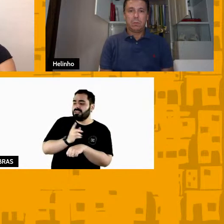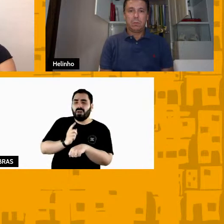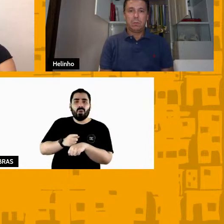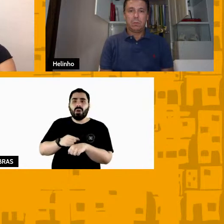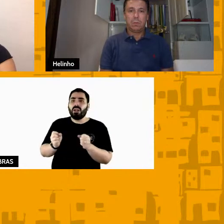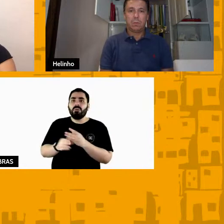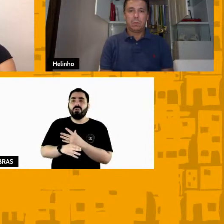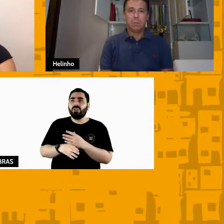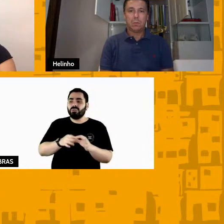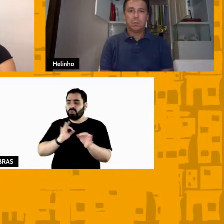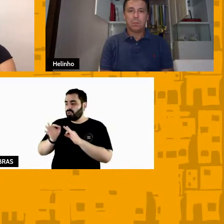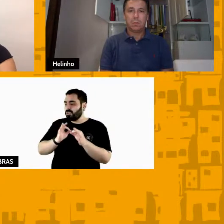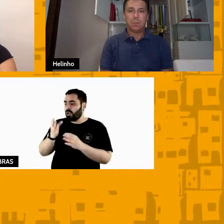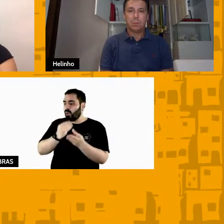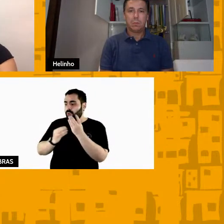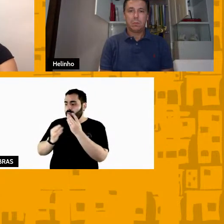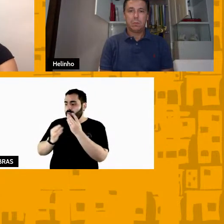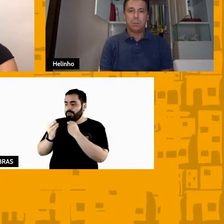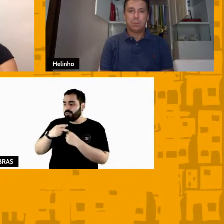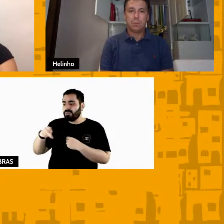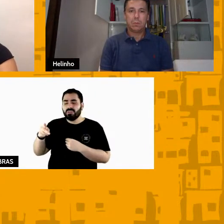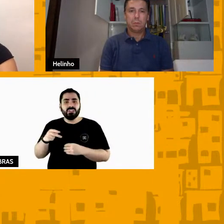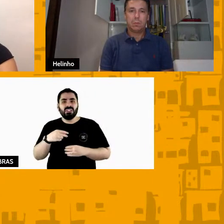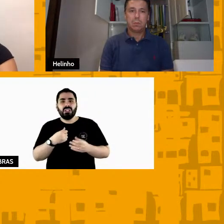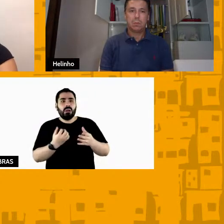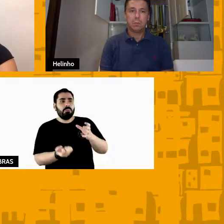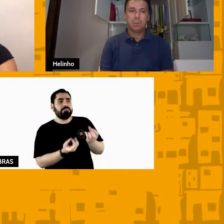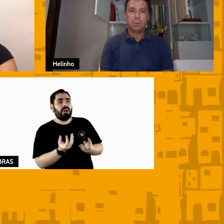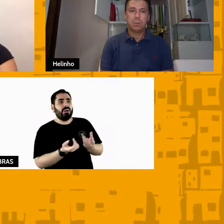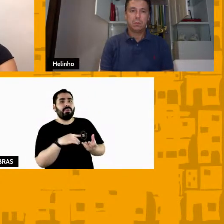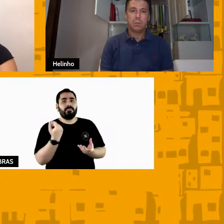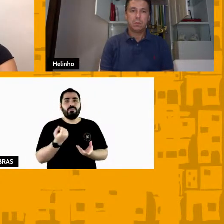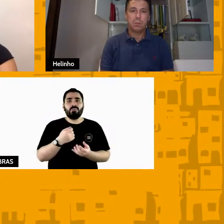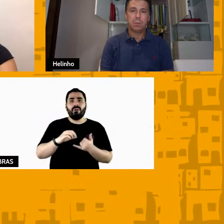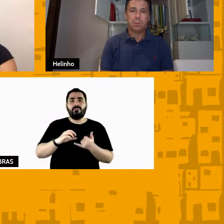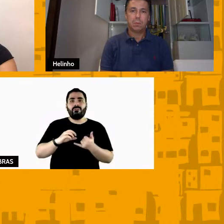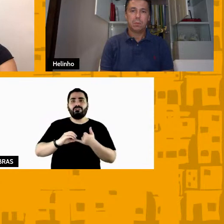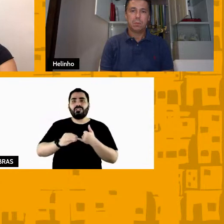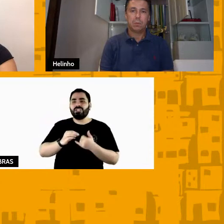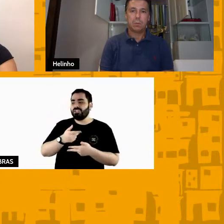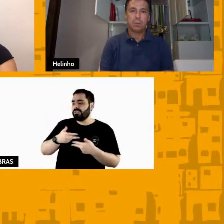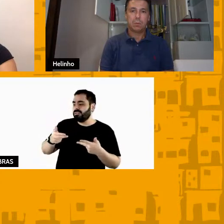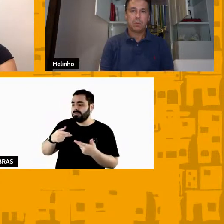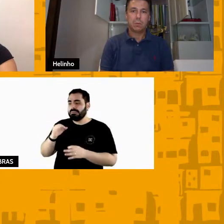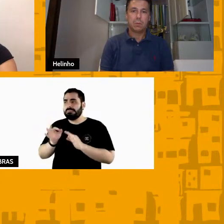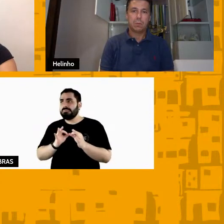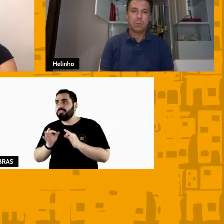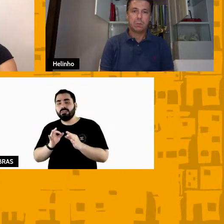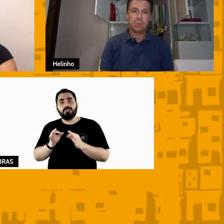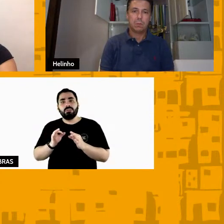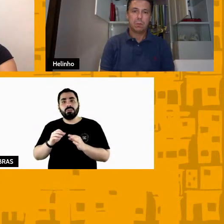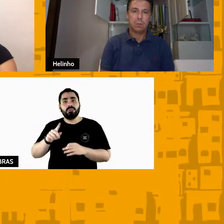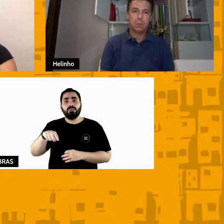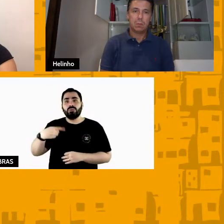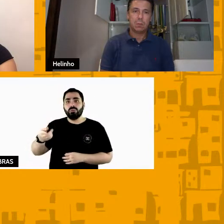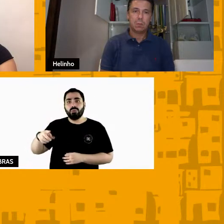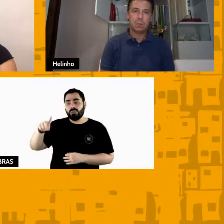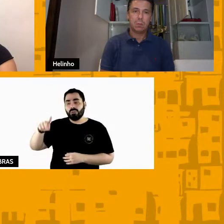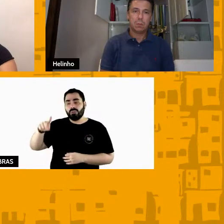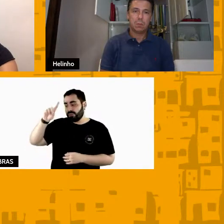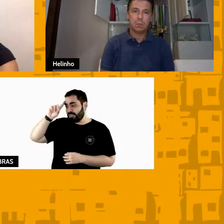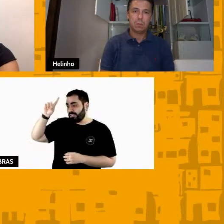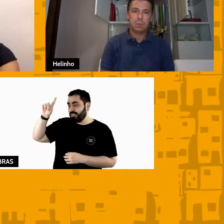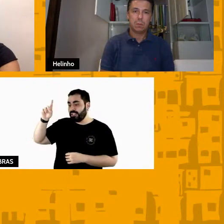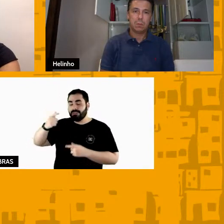estou aqui dando um jeito esquentando feijão fazendo tudo o que podia e no outro dia ela estava com um sorriso desse